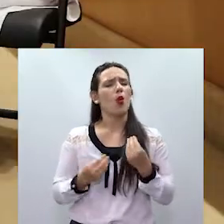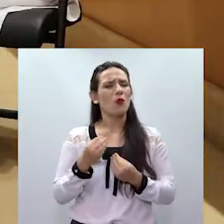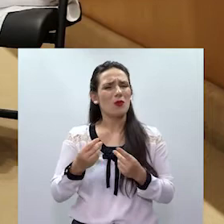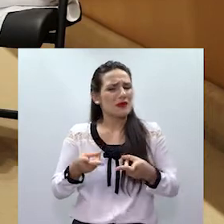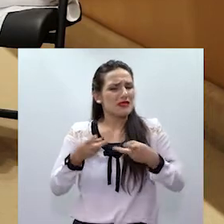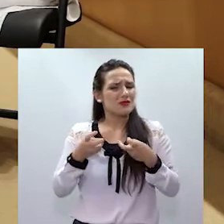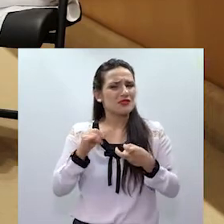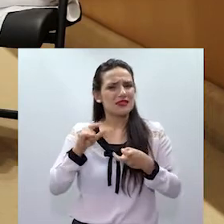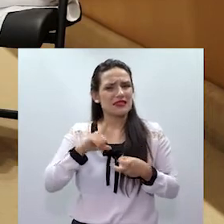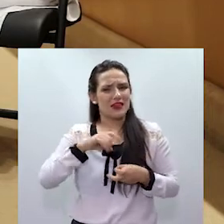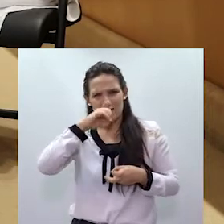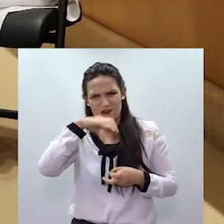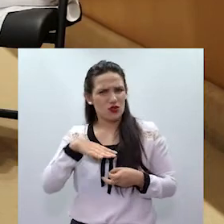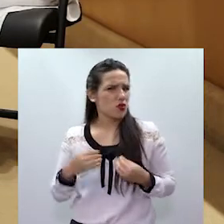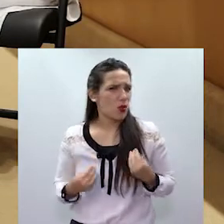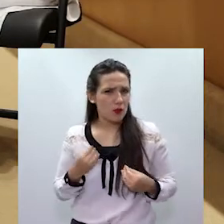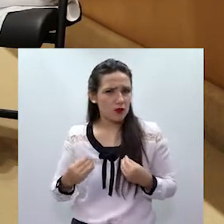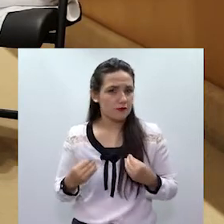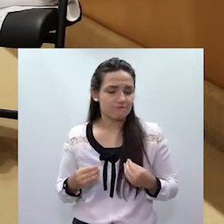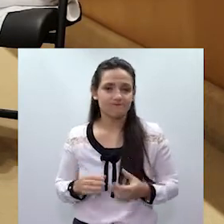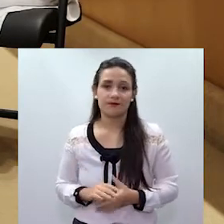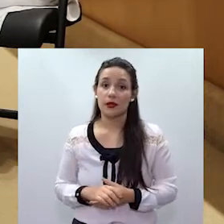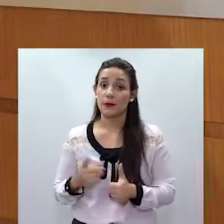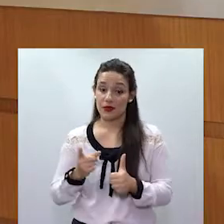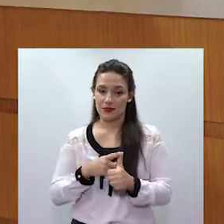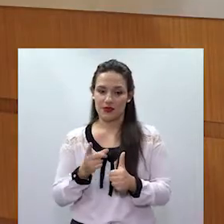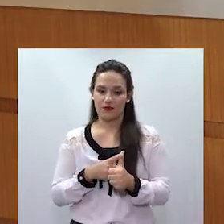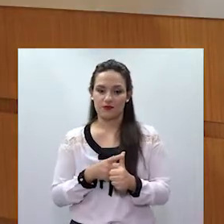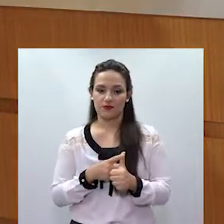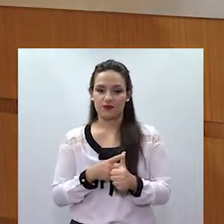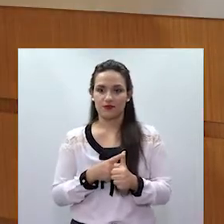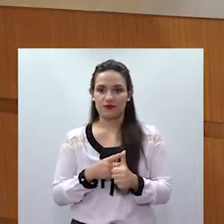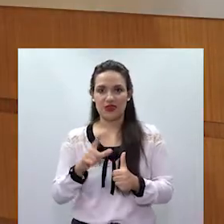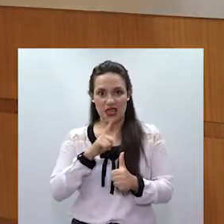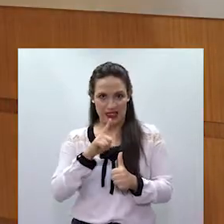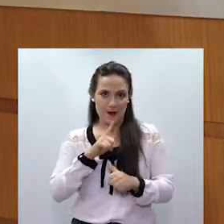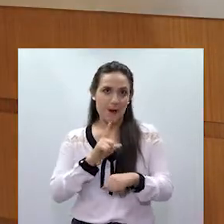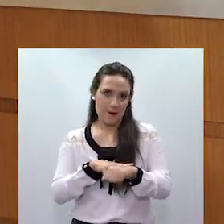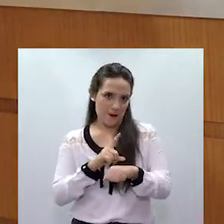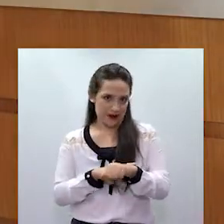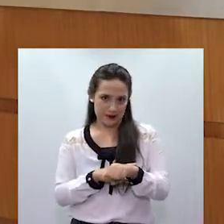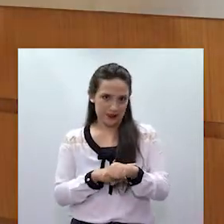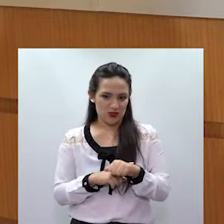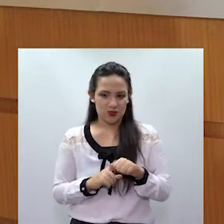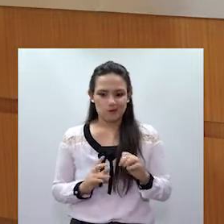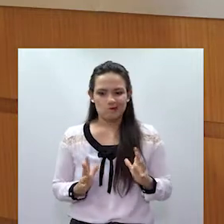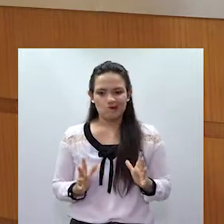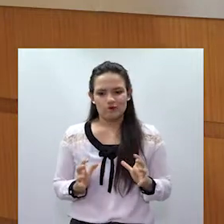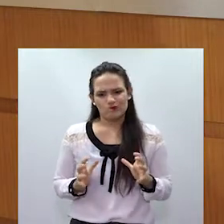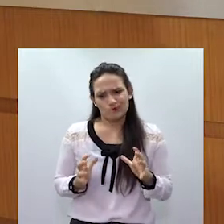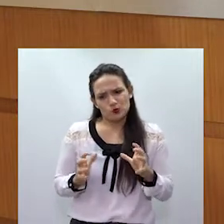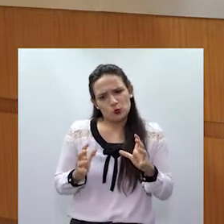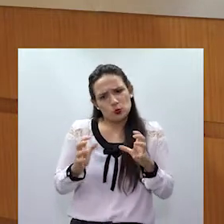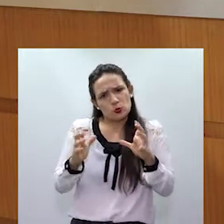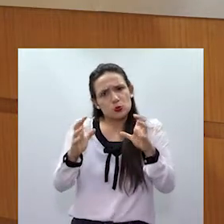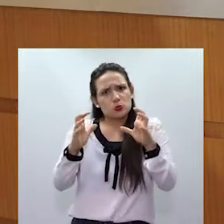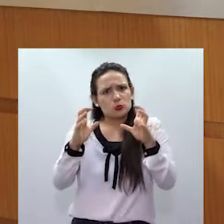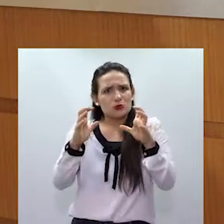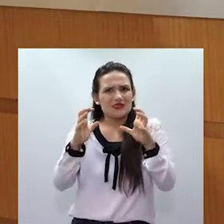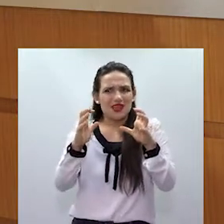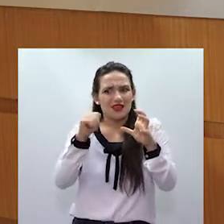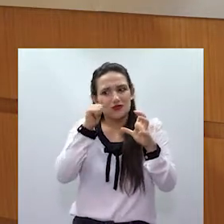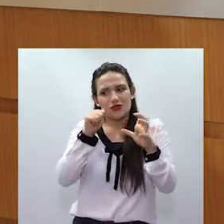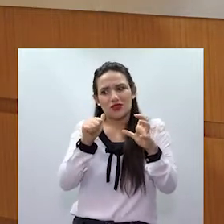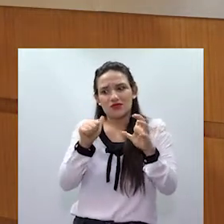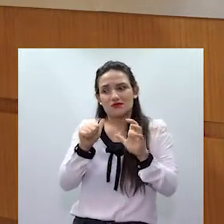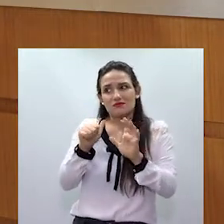Primeiro, existe esse momento de tensão em que a mulher, que o casal tem o convívio e que a mulher, vamos